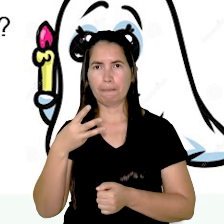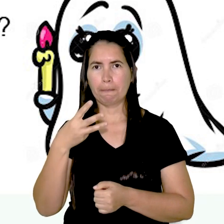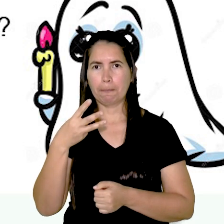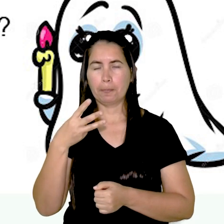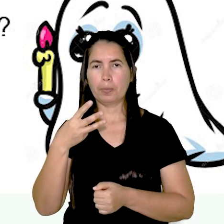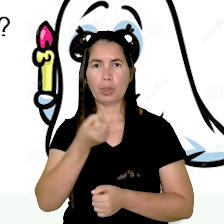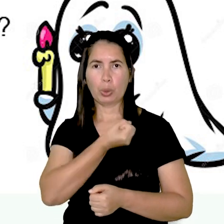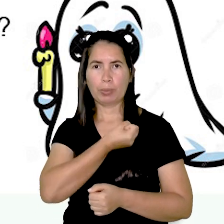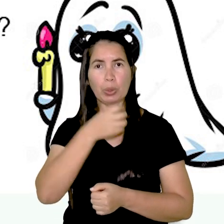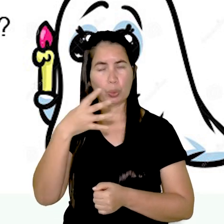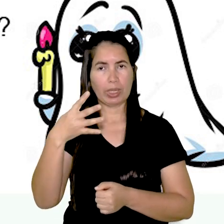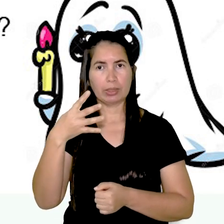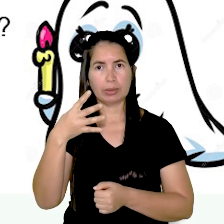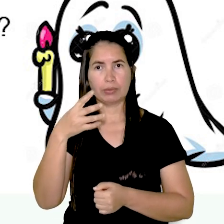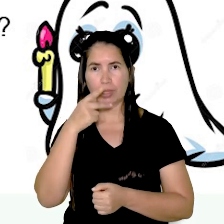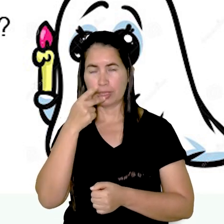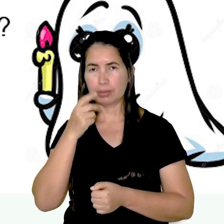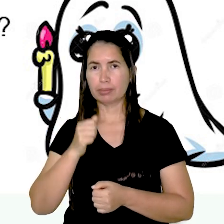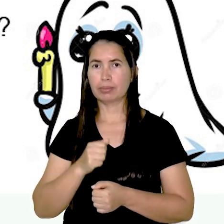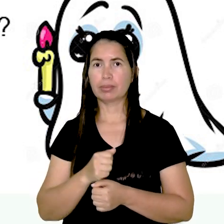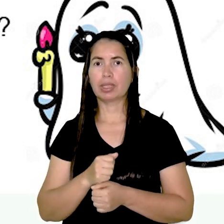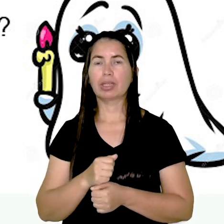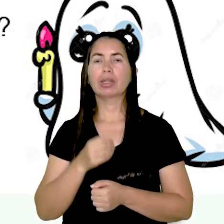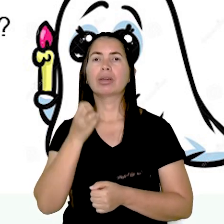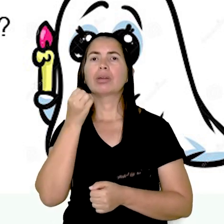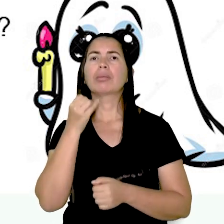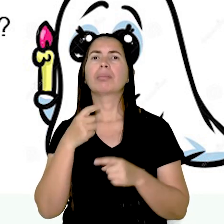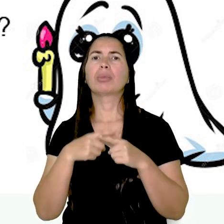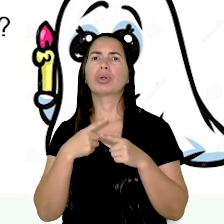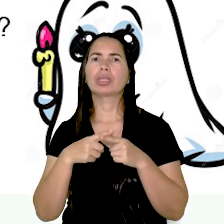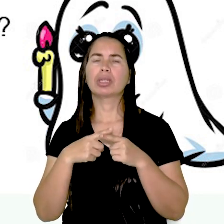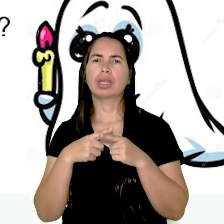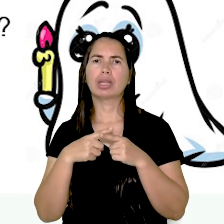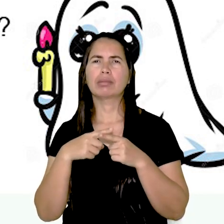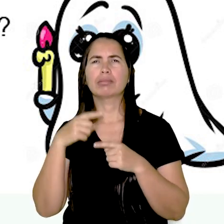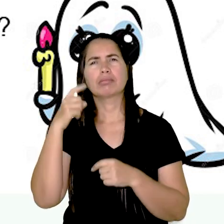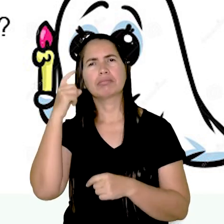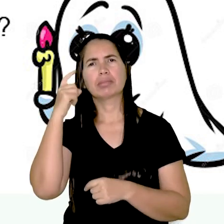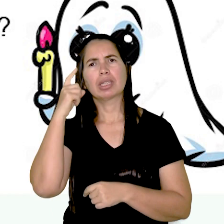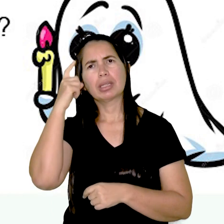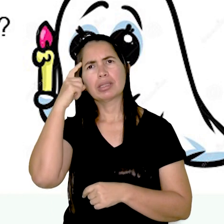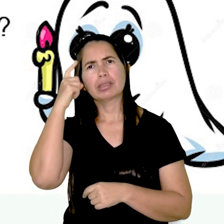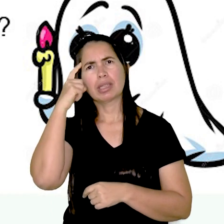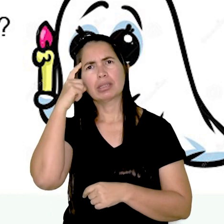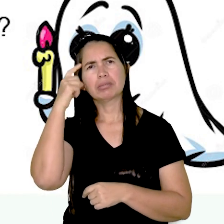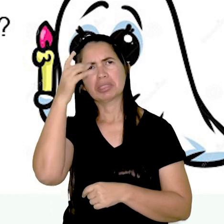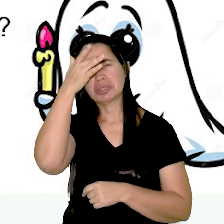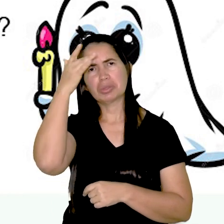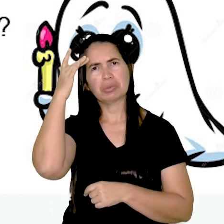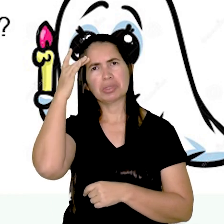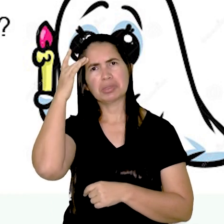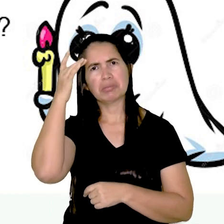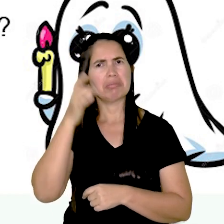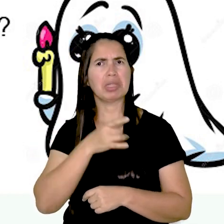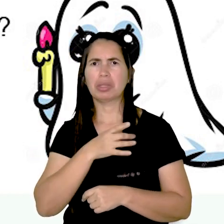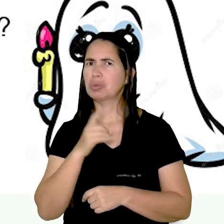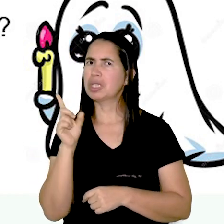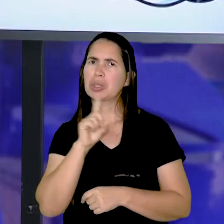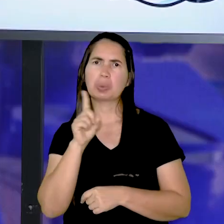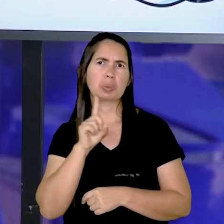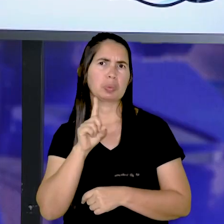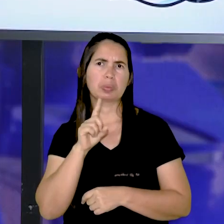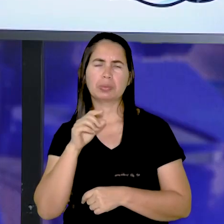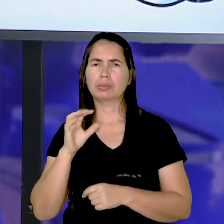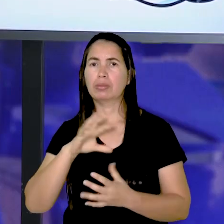No quesito número quatro, diz. Quais os motivos que levaram a pensar que as pessoas não tinham mais medo de